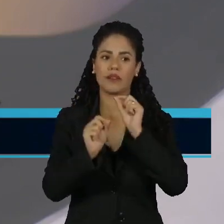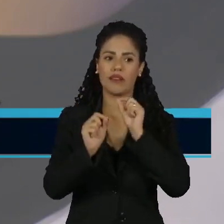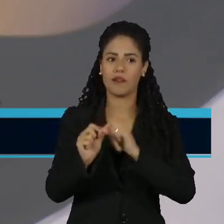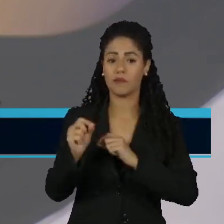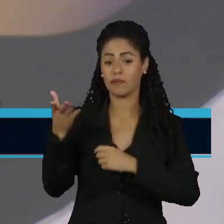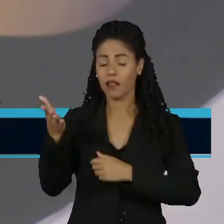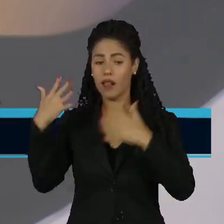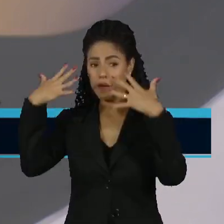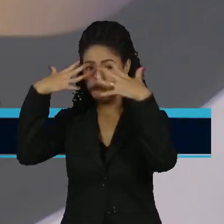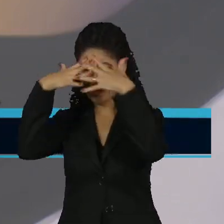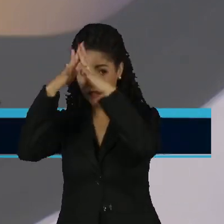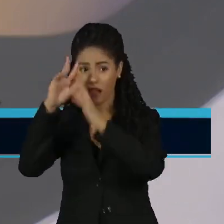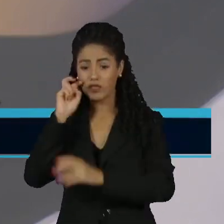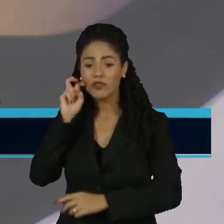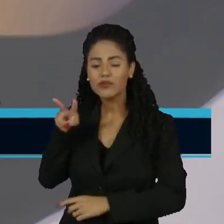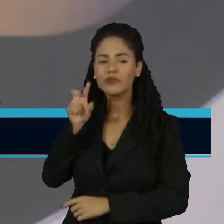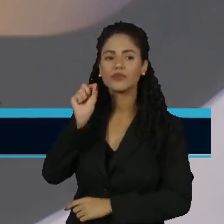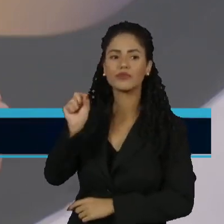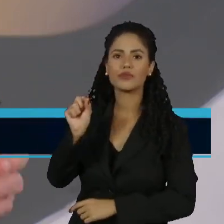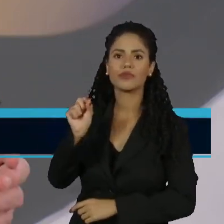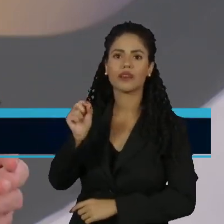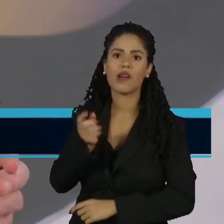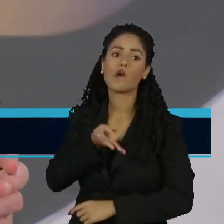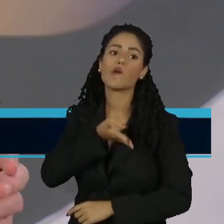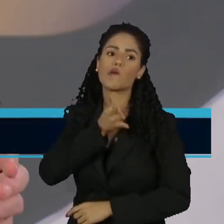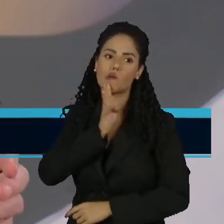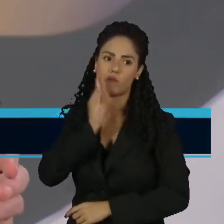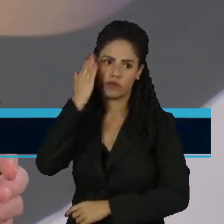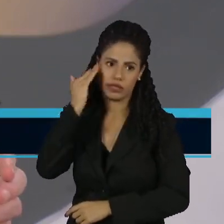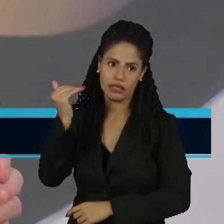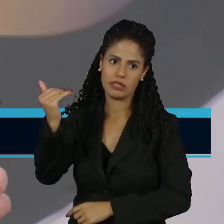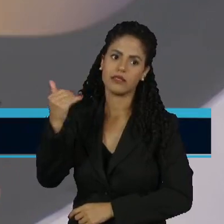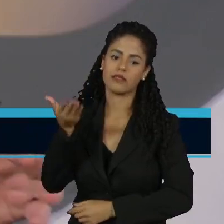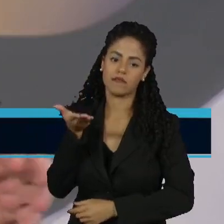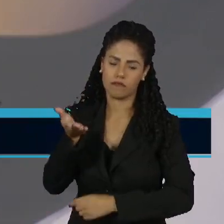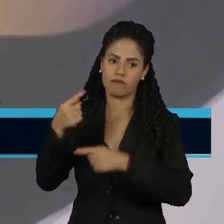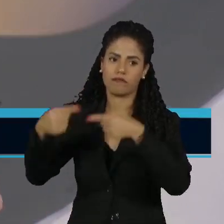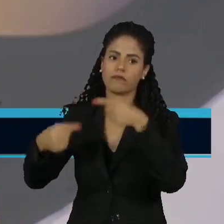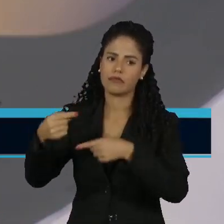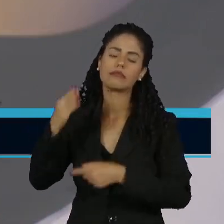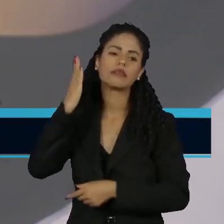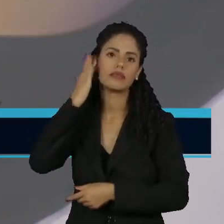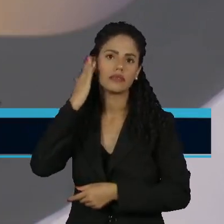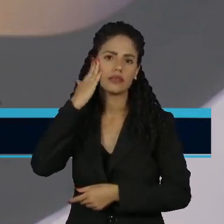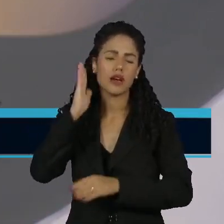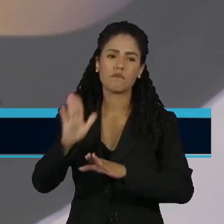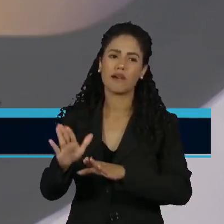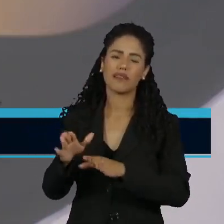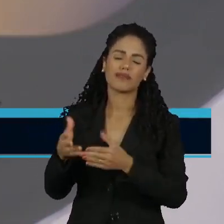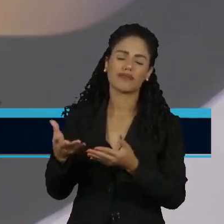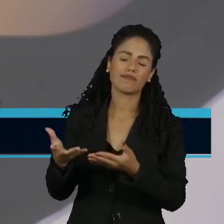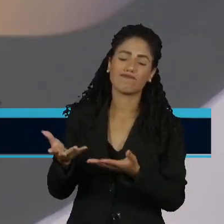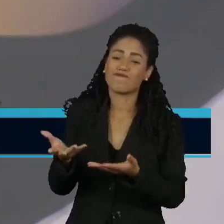o Milley, aliás, o Milley é um desconhecido do ponto de vista de política e está com posições extremamente